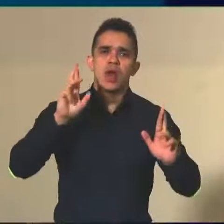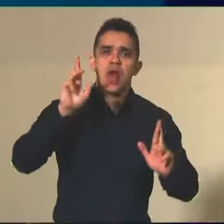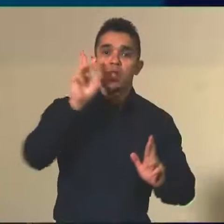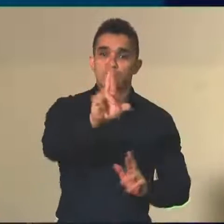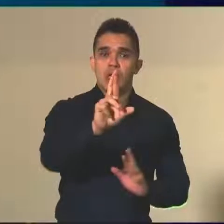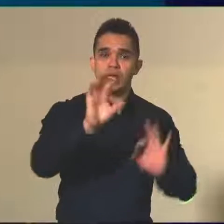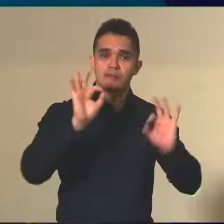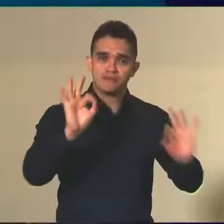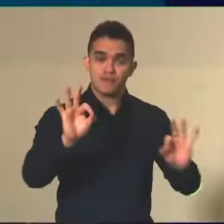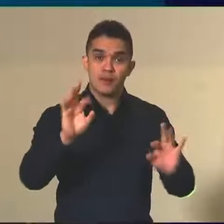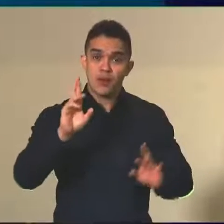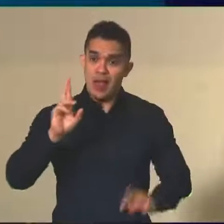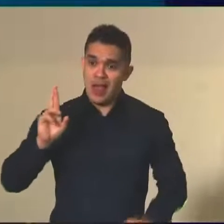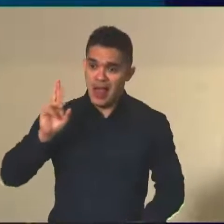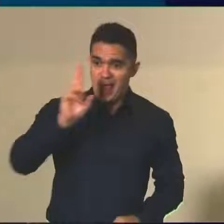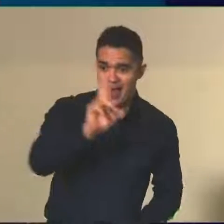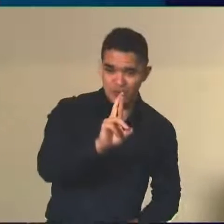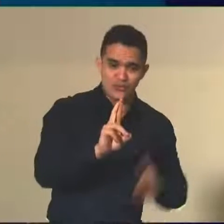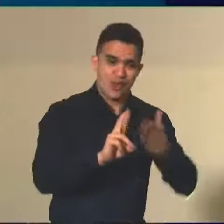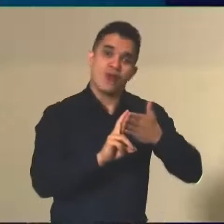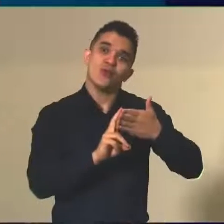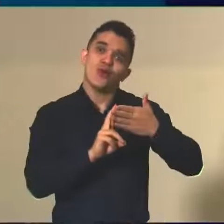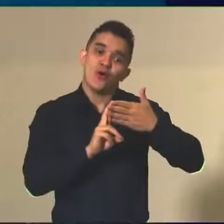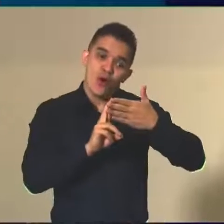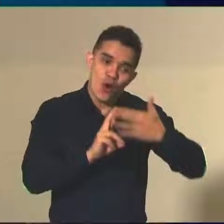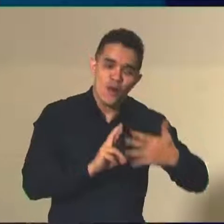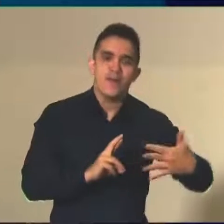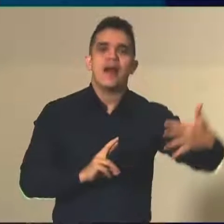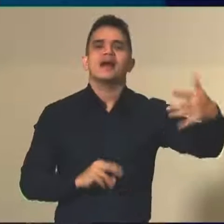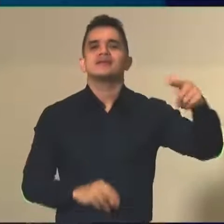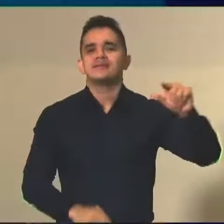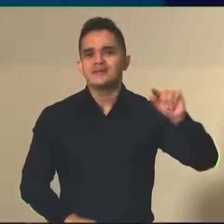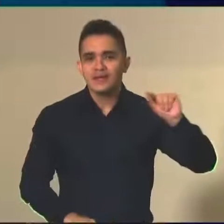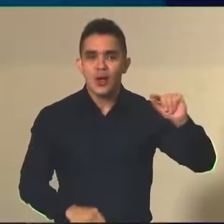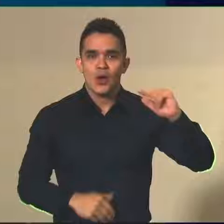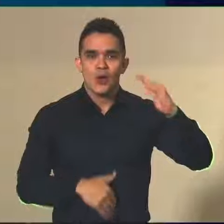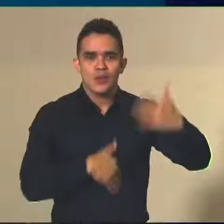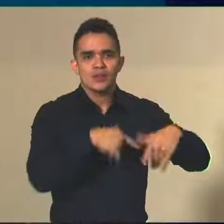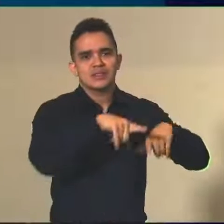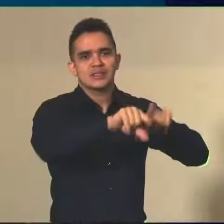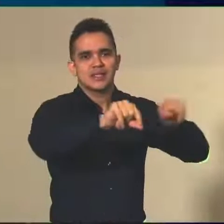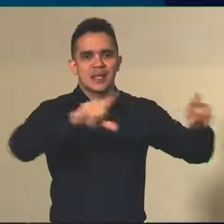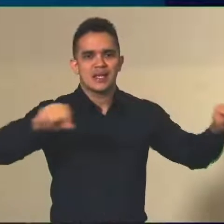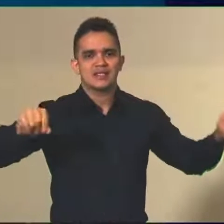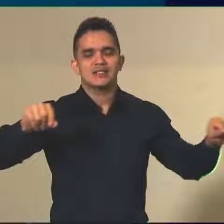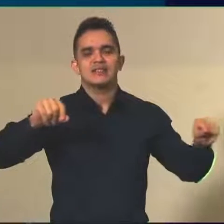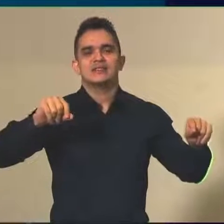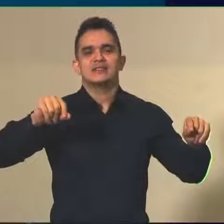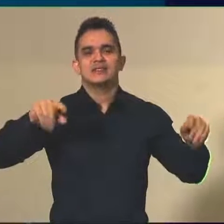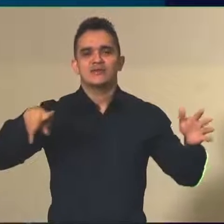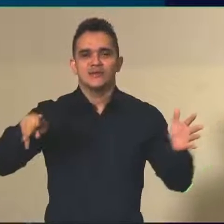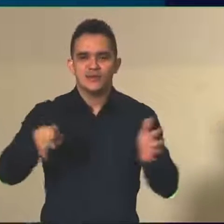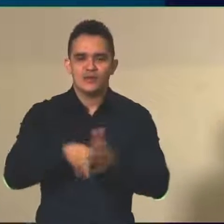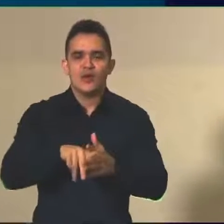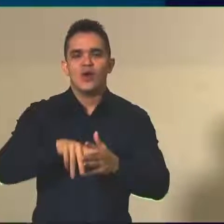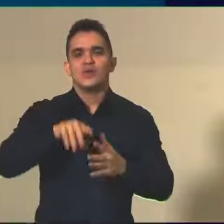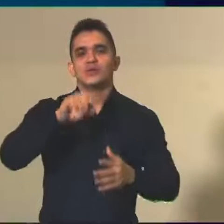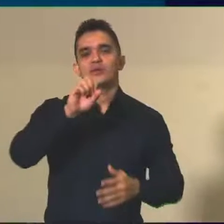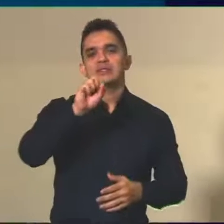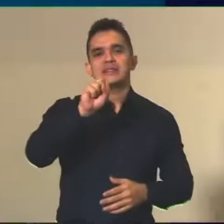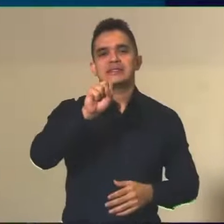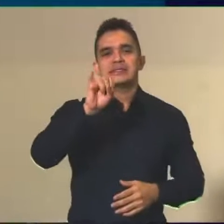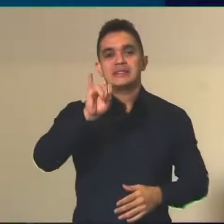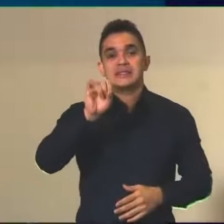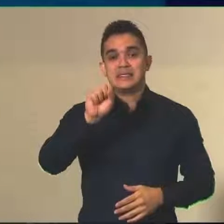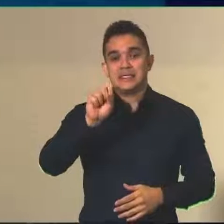da divulgação do resultado do Enem, nós teremos o processo seletivo do SISU para ingresso nas universidades federais,